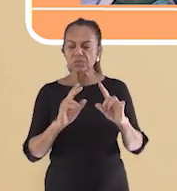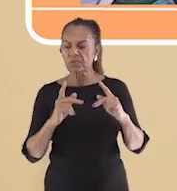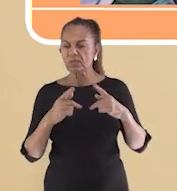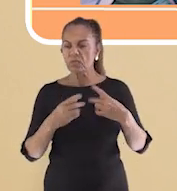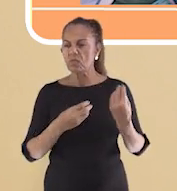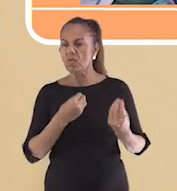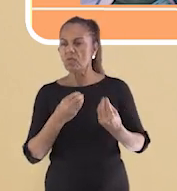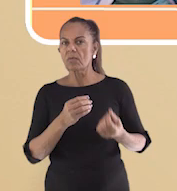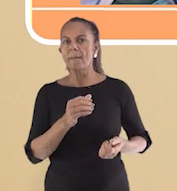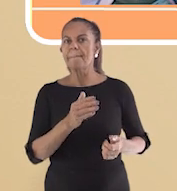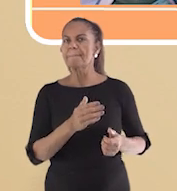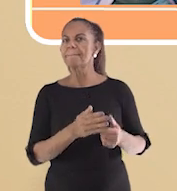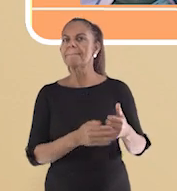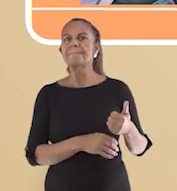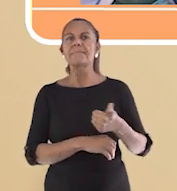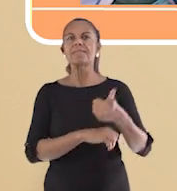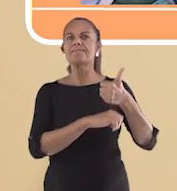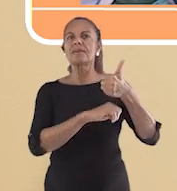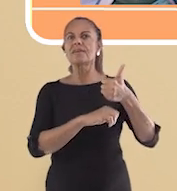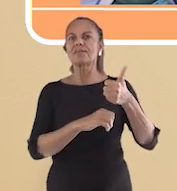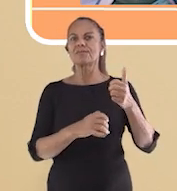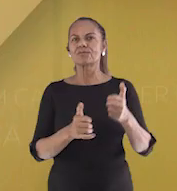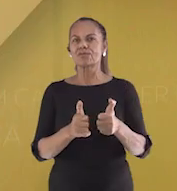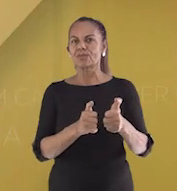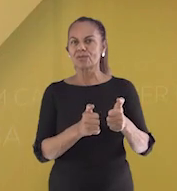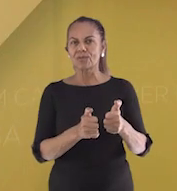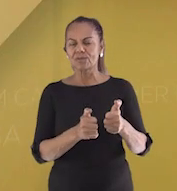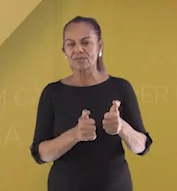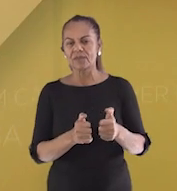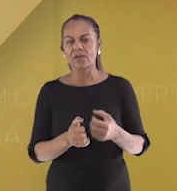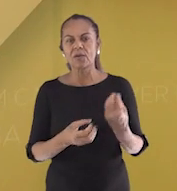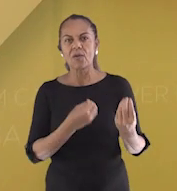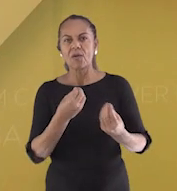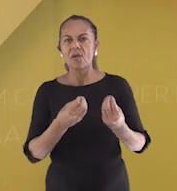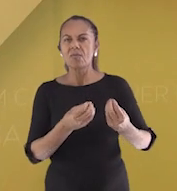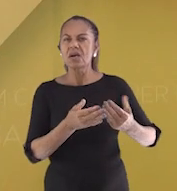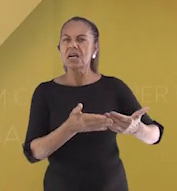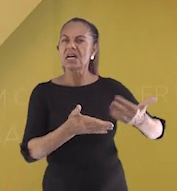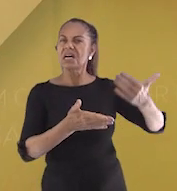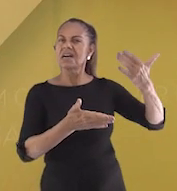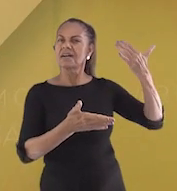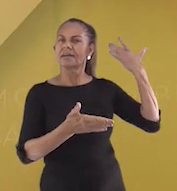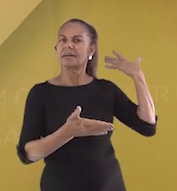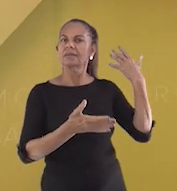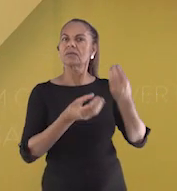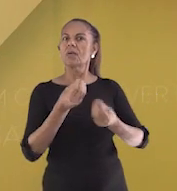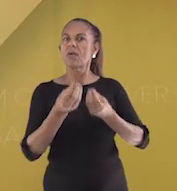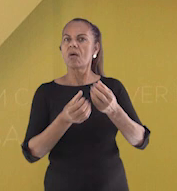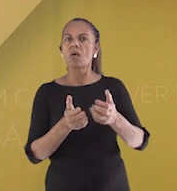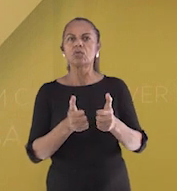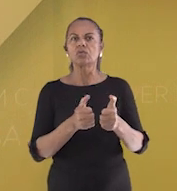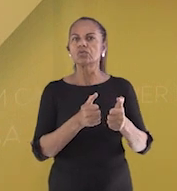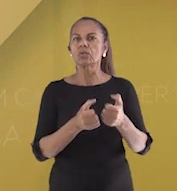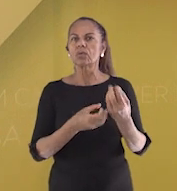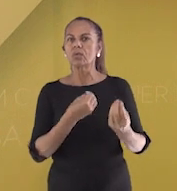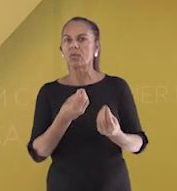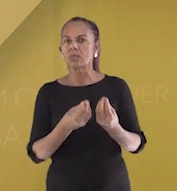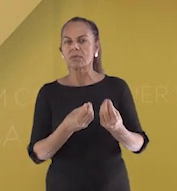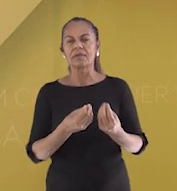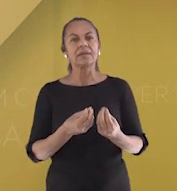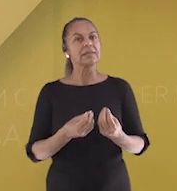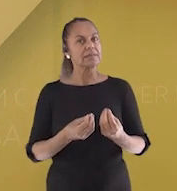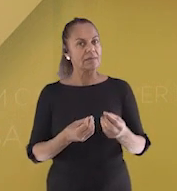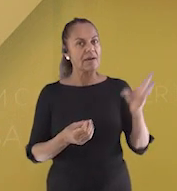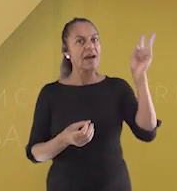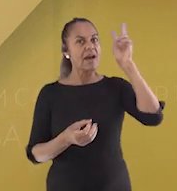antes? E o que são os jogos online? Vamos viajar na história e entender um pouco do mundo gamer. E